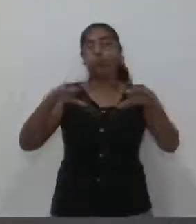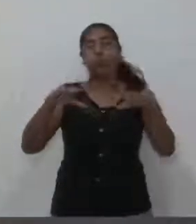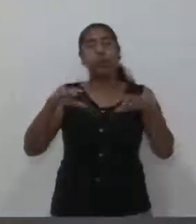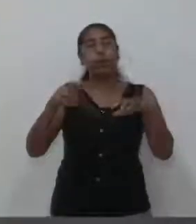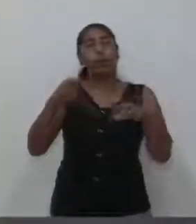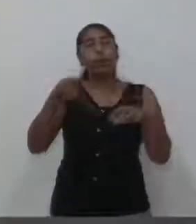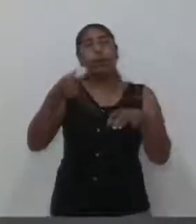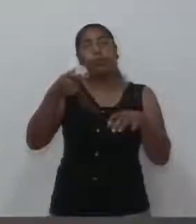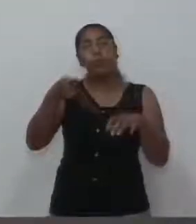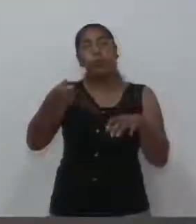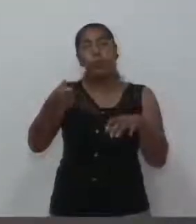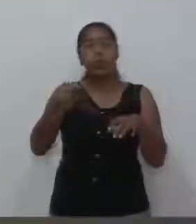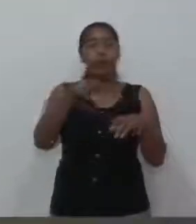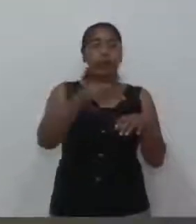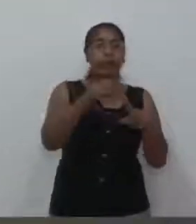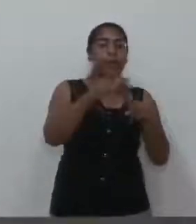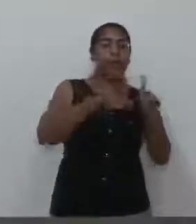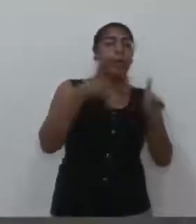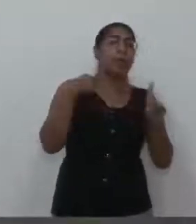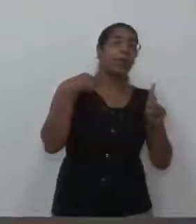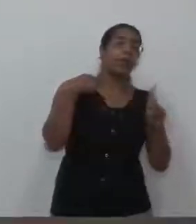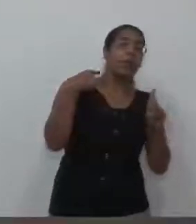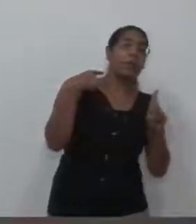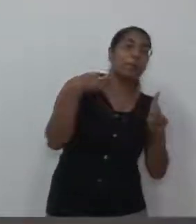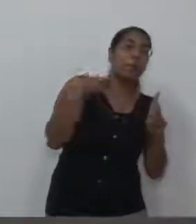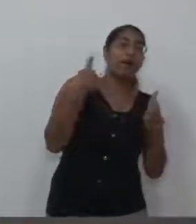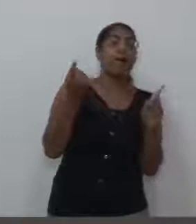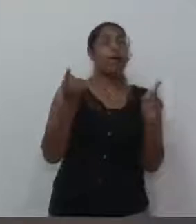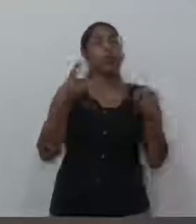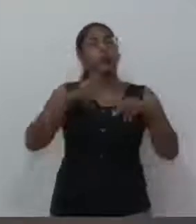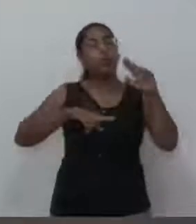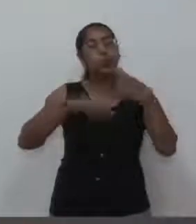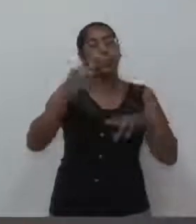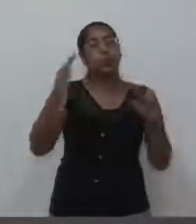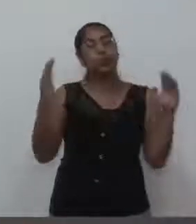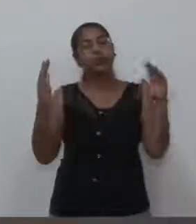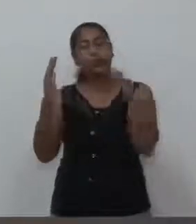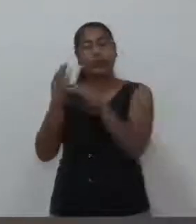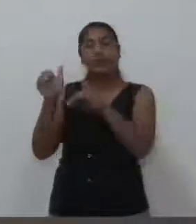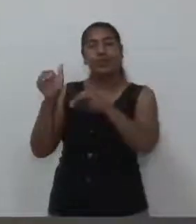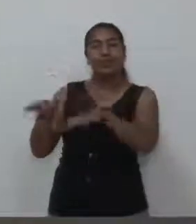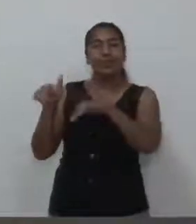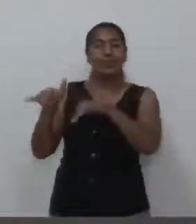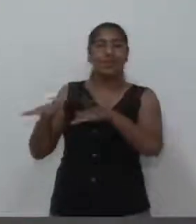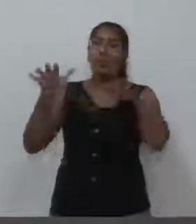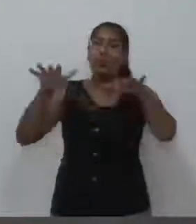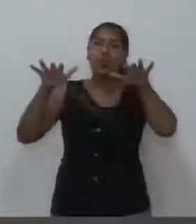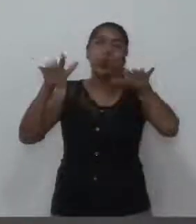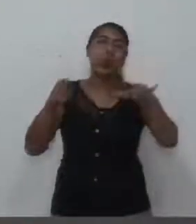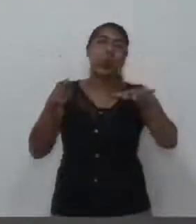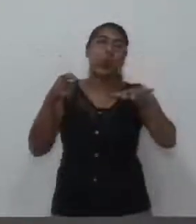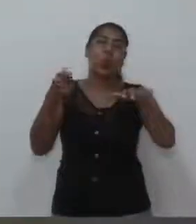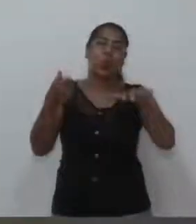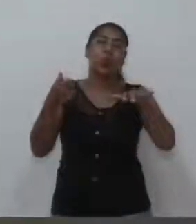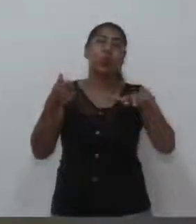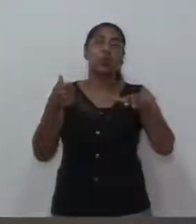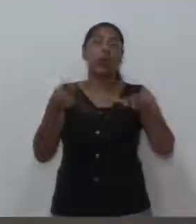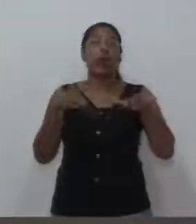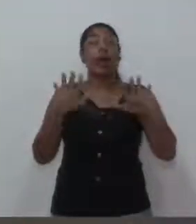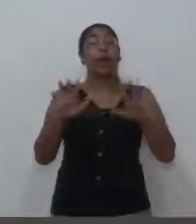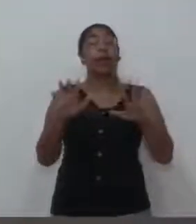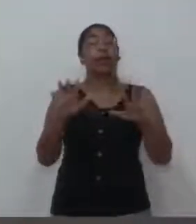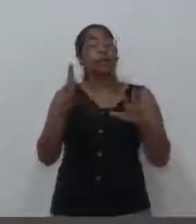junho, até setembro, outubro, antes das chuvas voltarem, se não choveu o esperado, ou pelo menos a média,